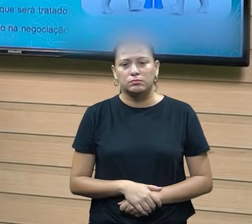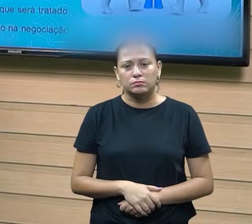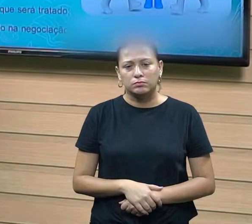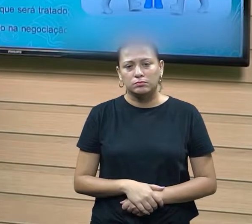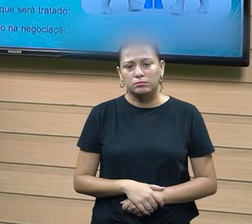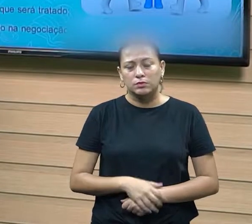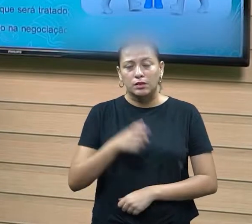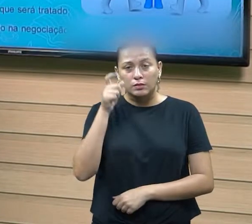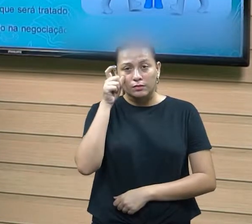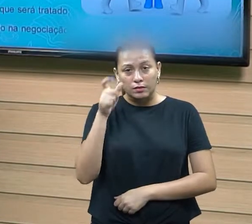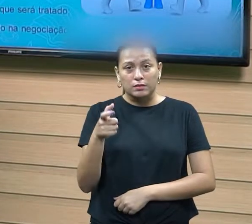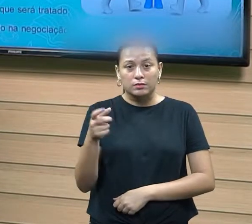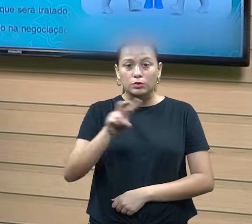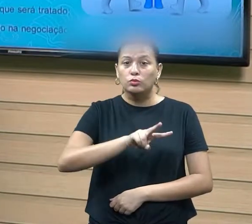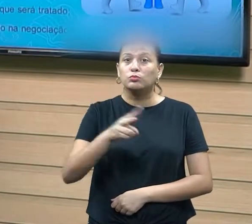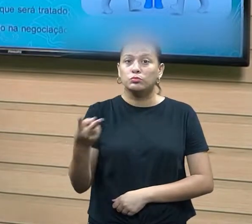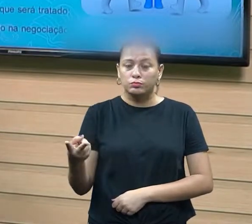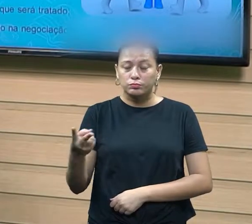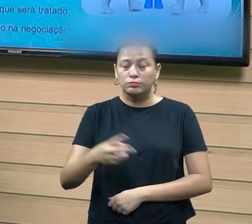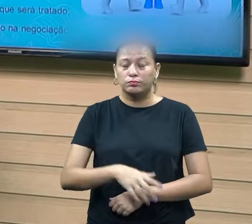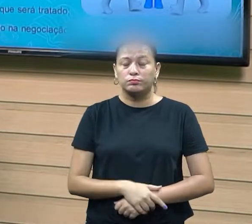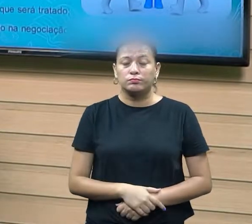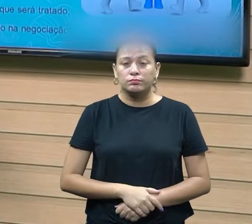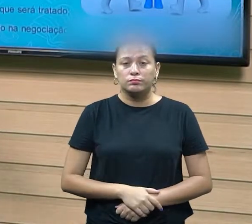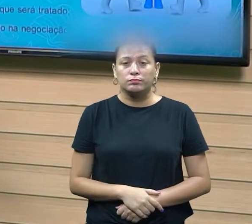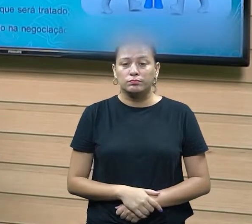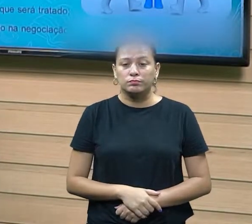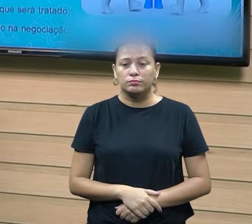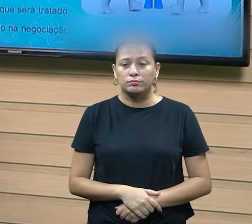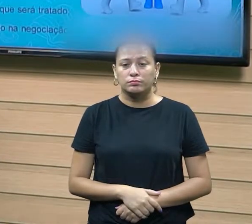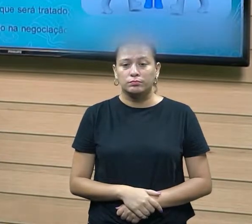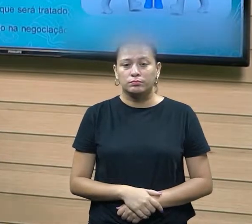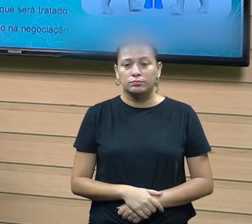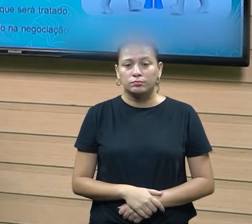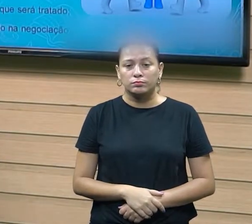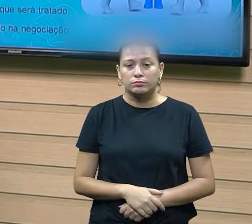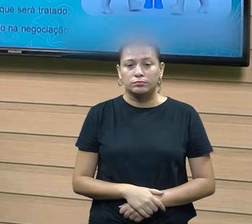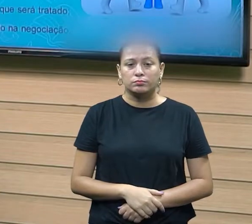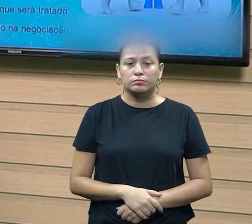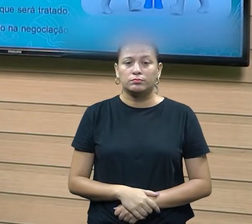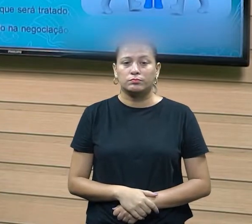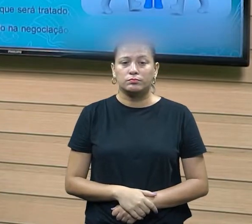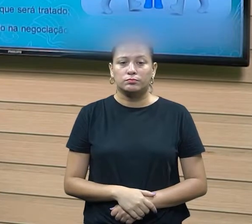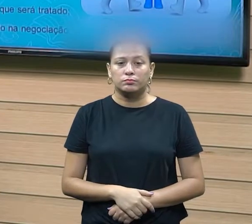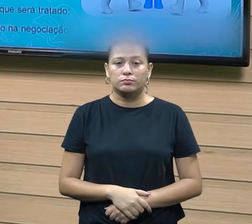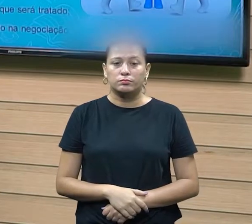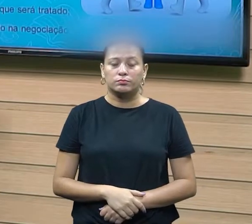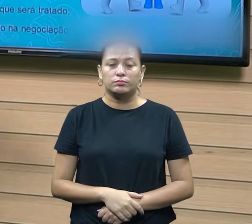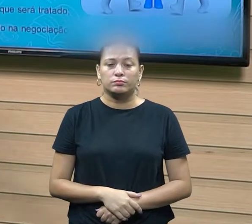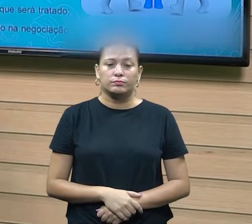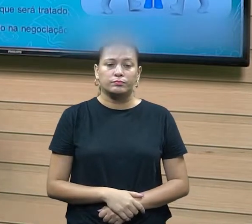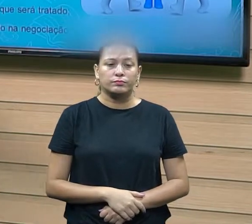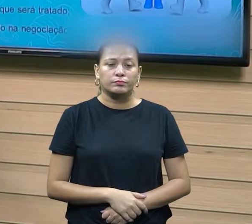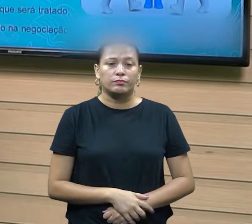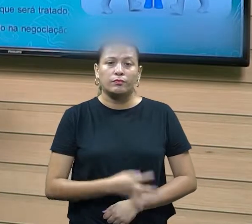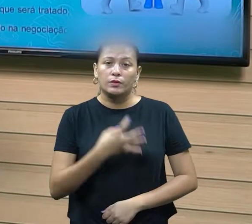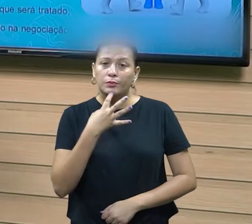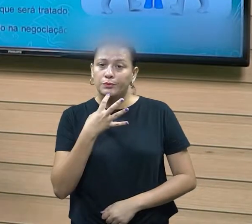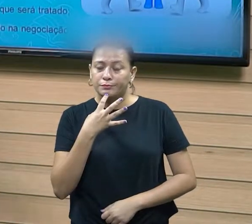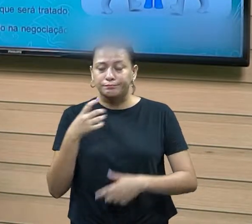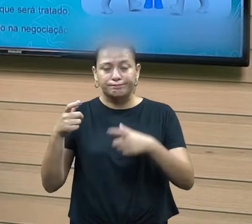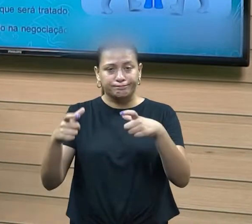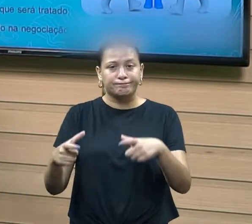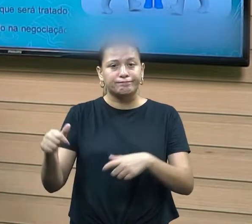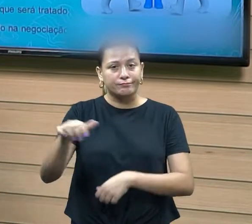seja interessante para ambas as partes, né, que faz parte desse processo. Então, conhecer o